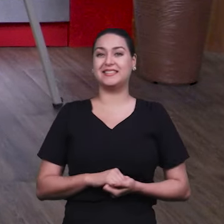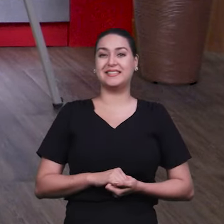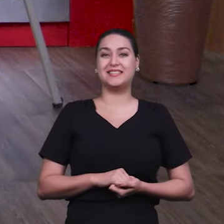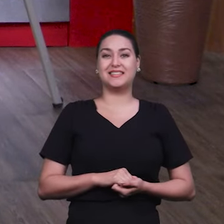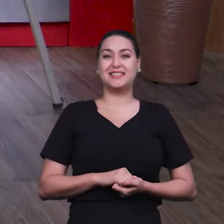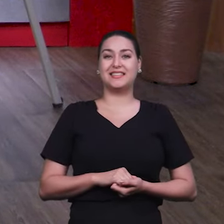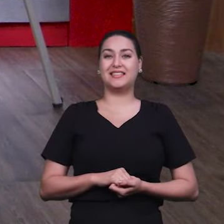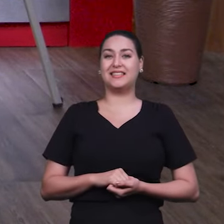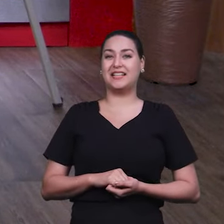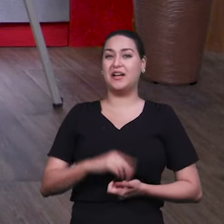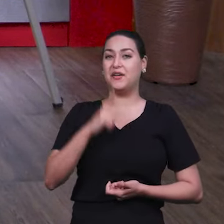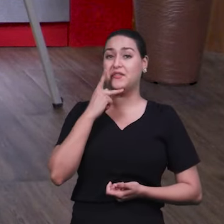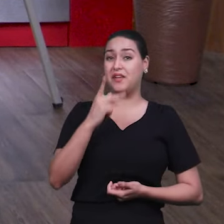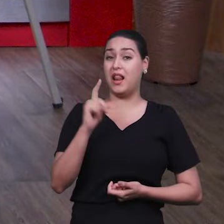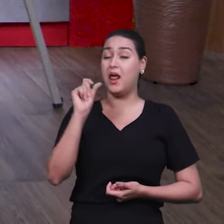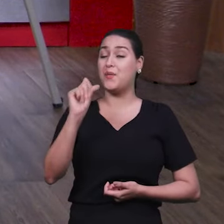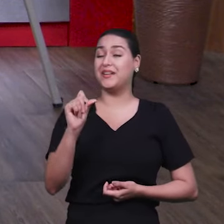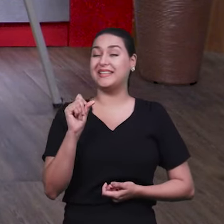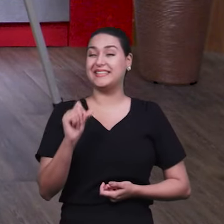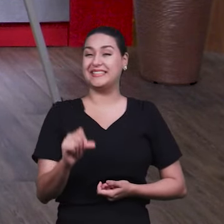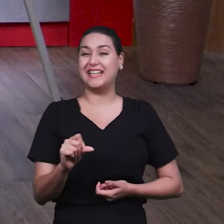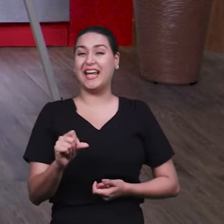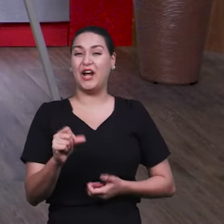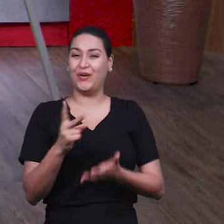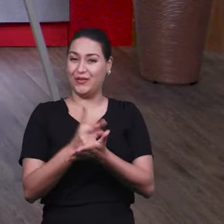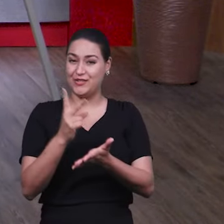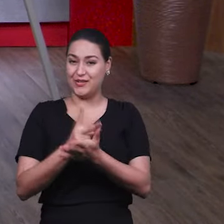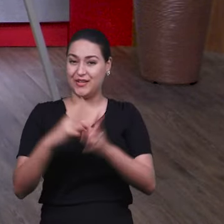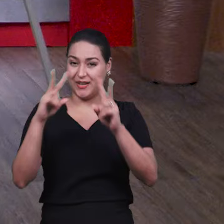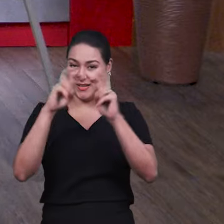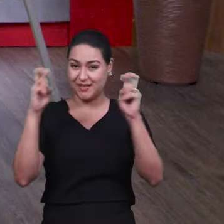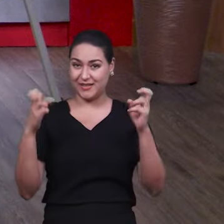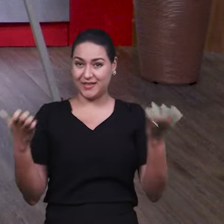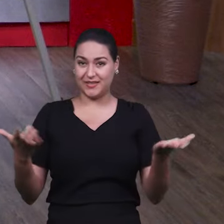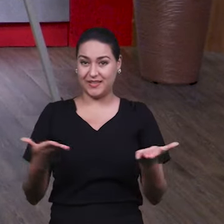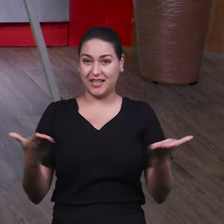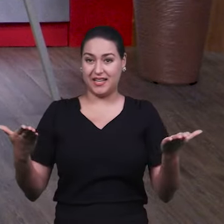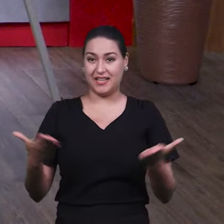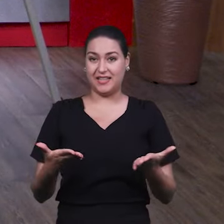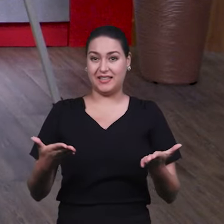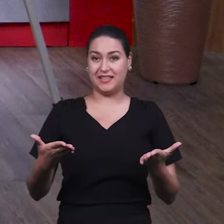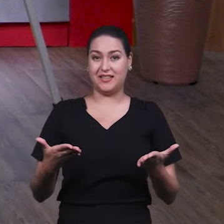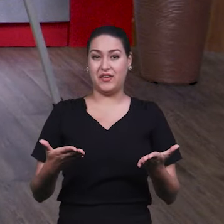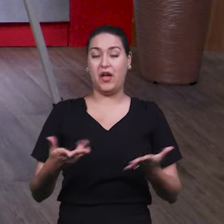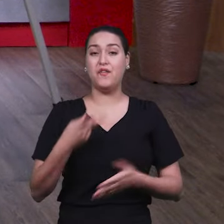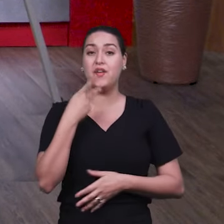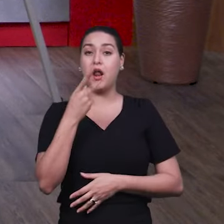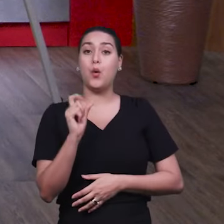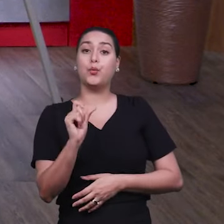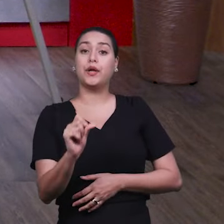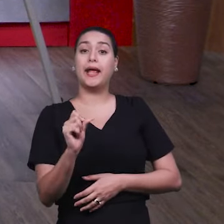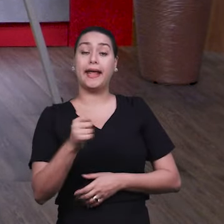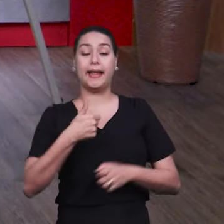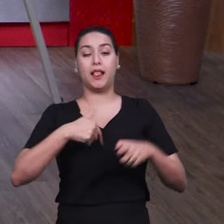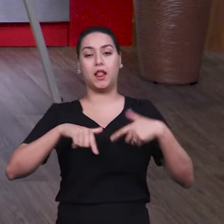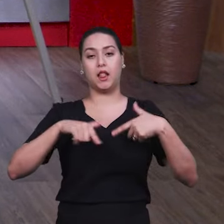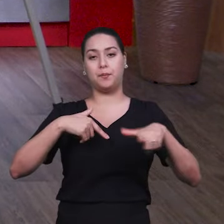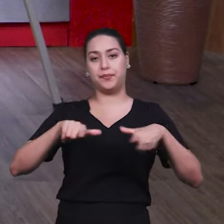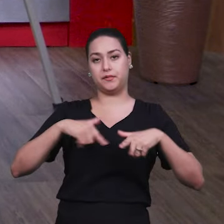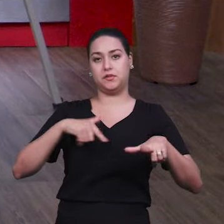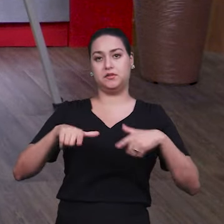falaremos também, dando seguimento a esse assunto, nós vamos falar sobre carreira, né, então, uma vez que teve a formação,